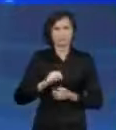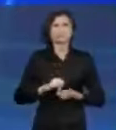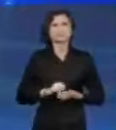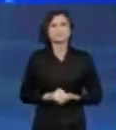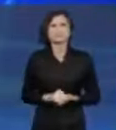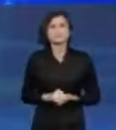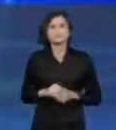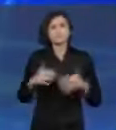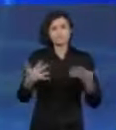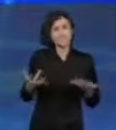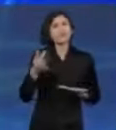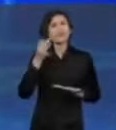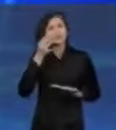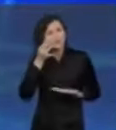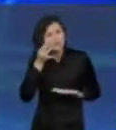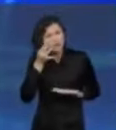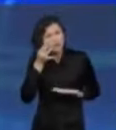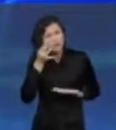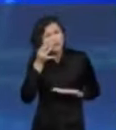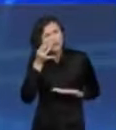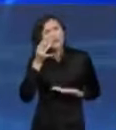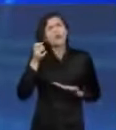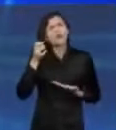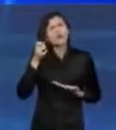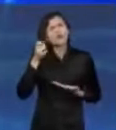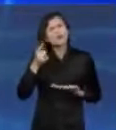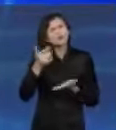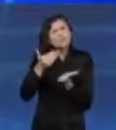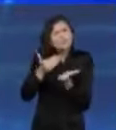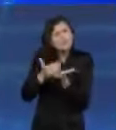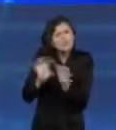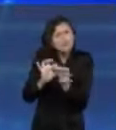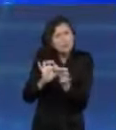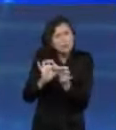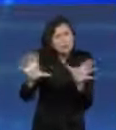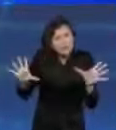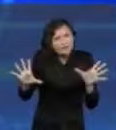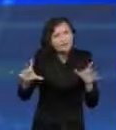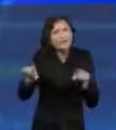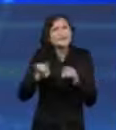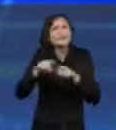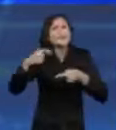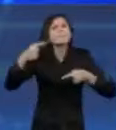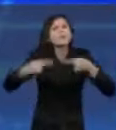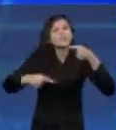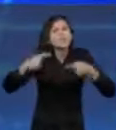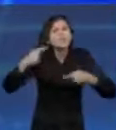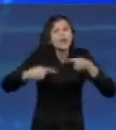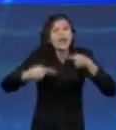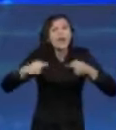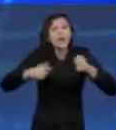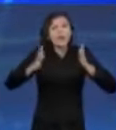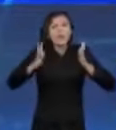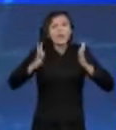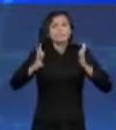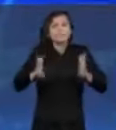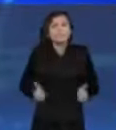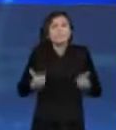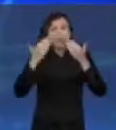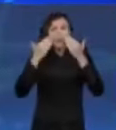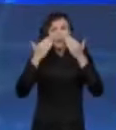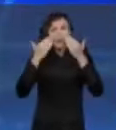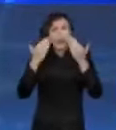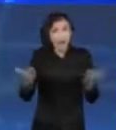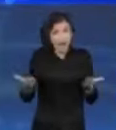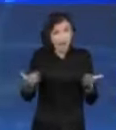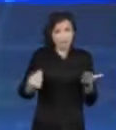Carlos Eduardo, um dos princípios da democracia e da política é a transparência, é a gente mostrar quem nós somos,